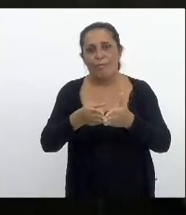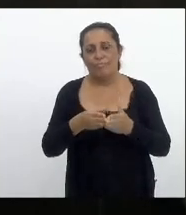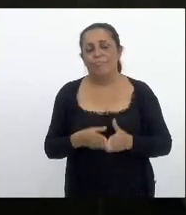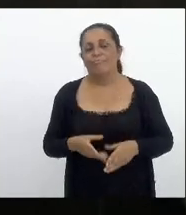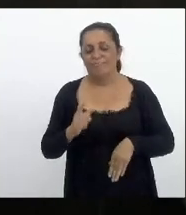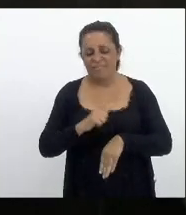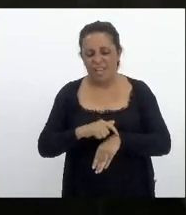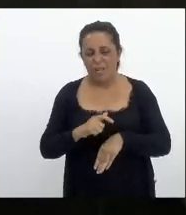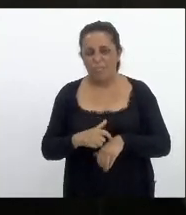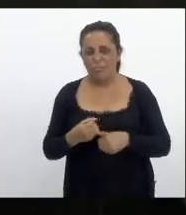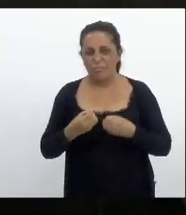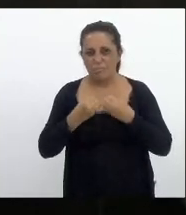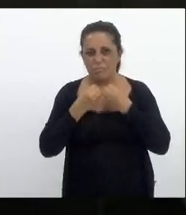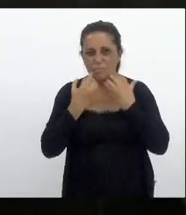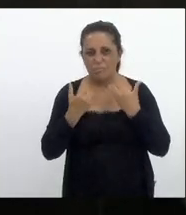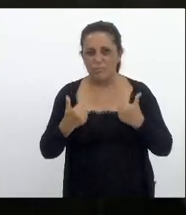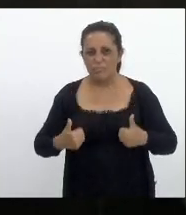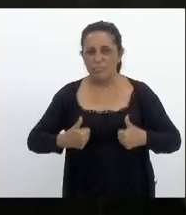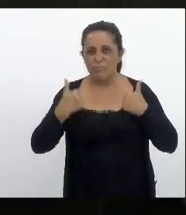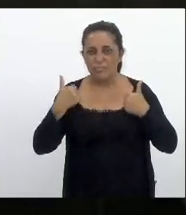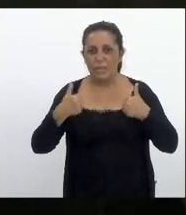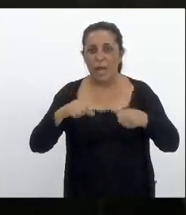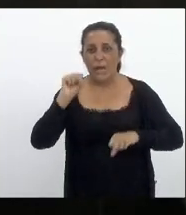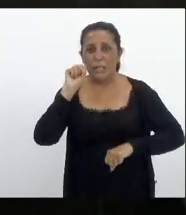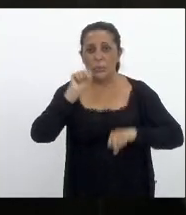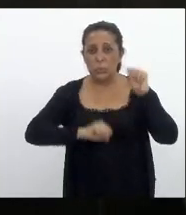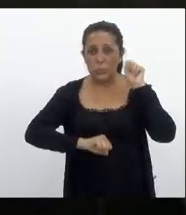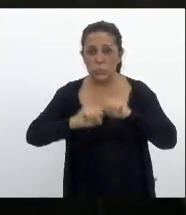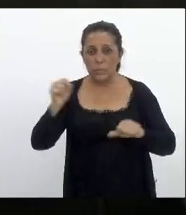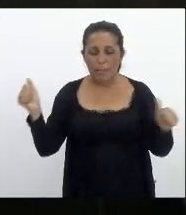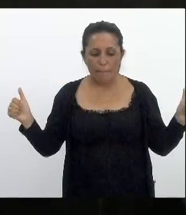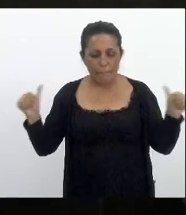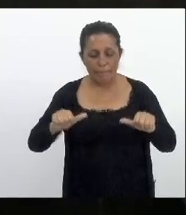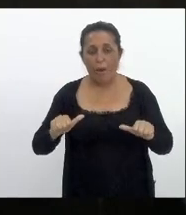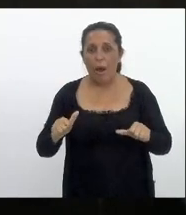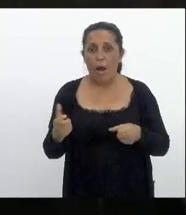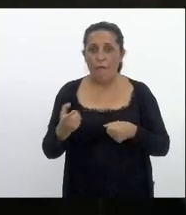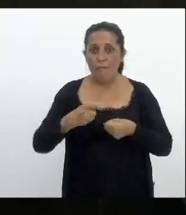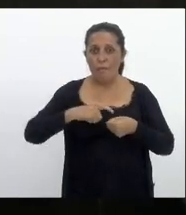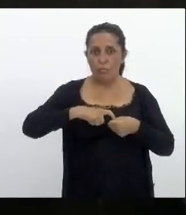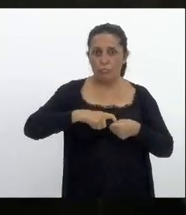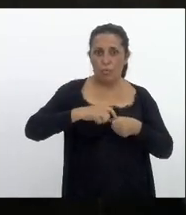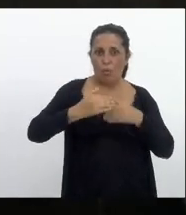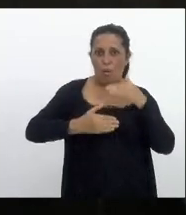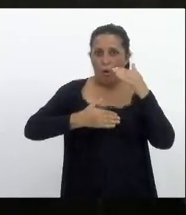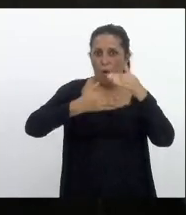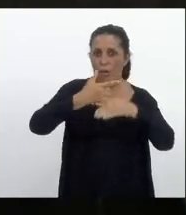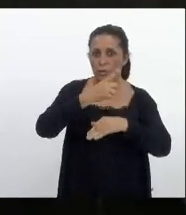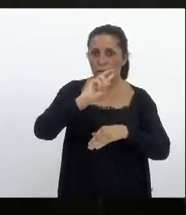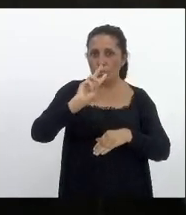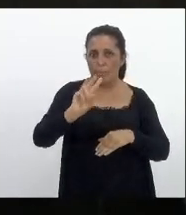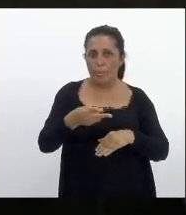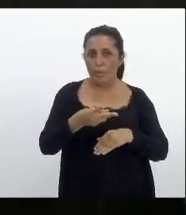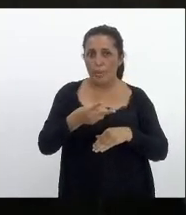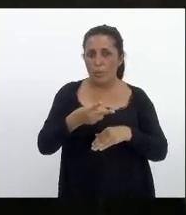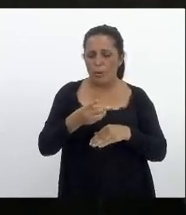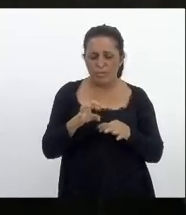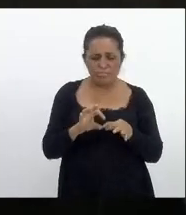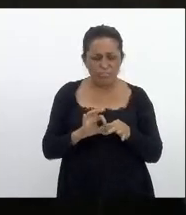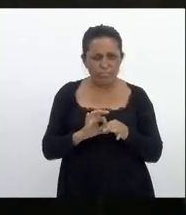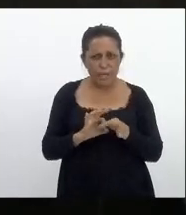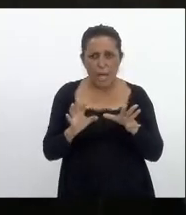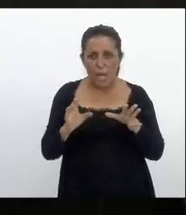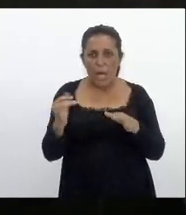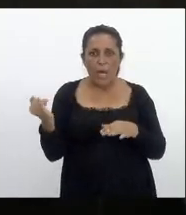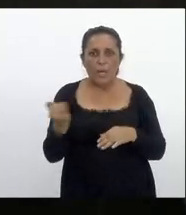áureos essa indústria ruiu voltou a crescer a partir dos anos 2000 com um dispositivo muito importante